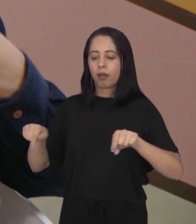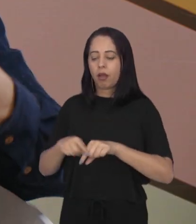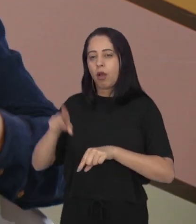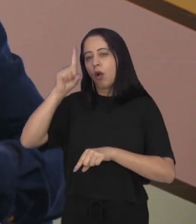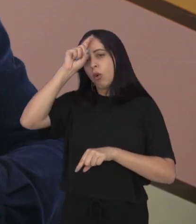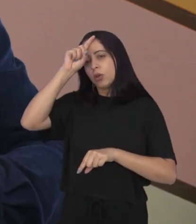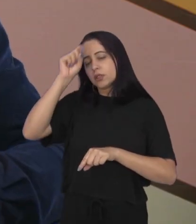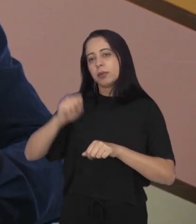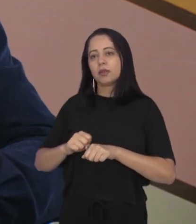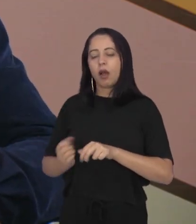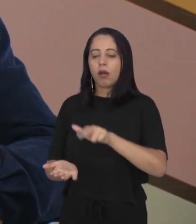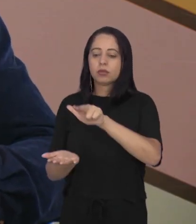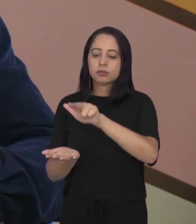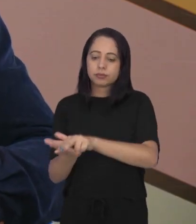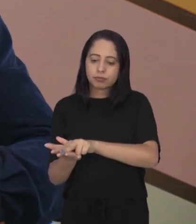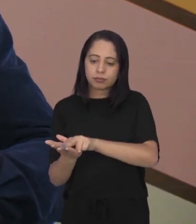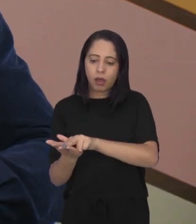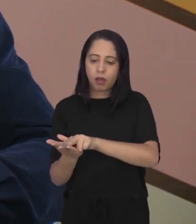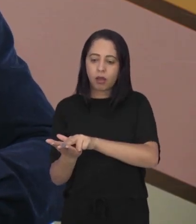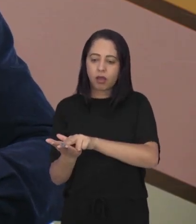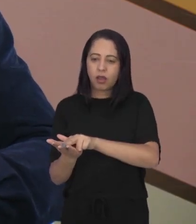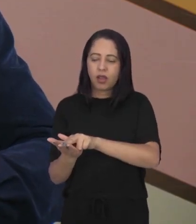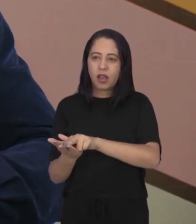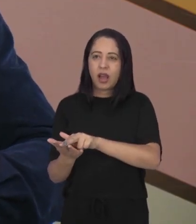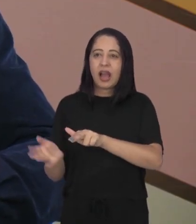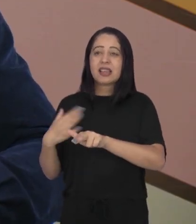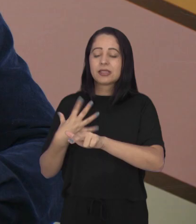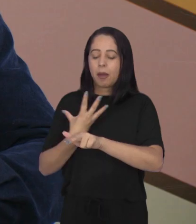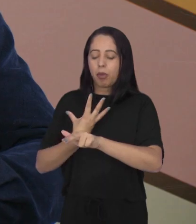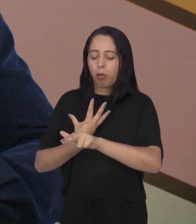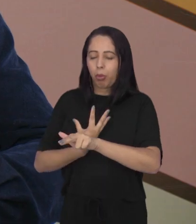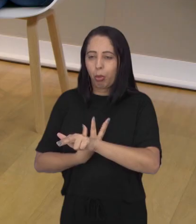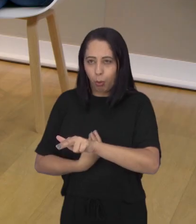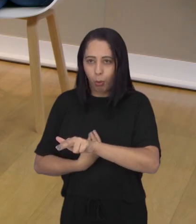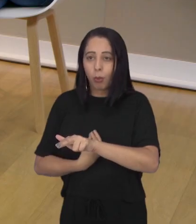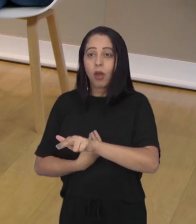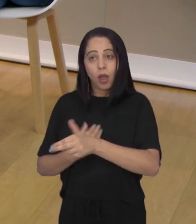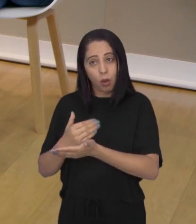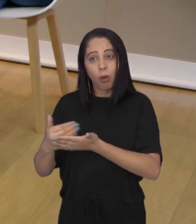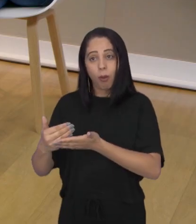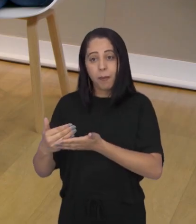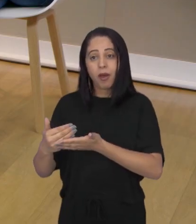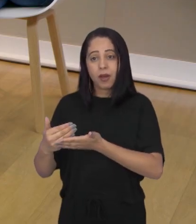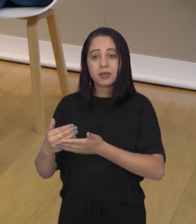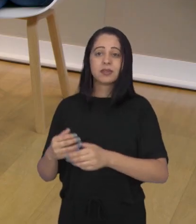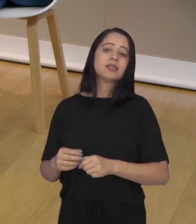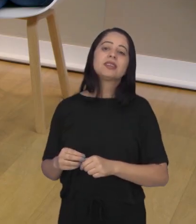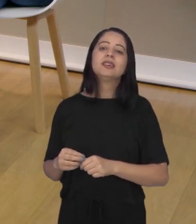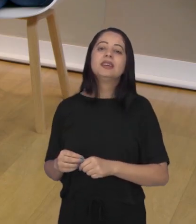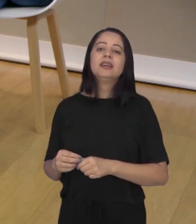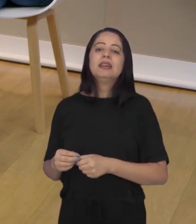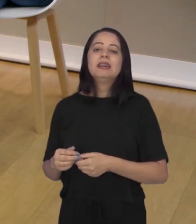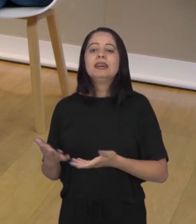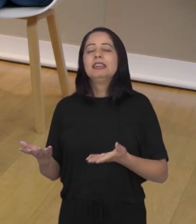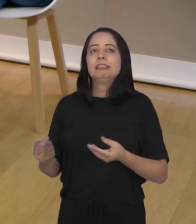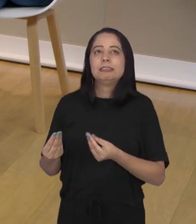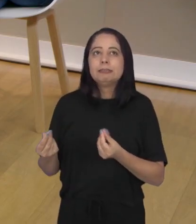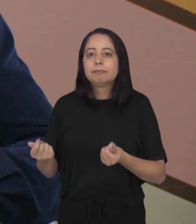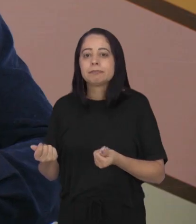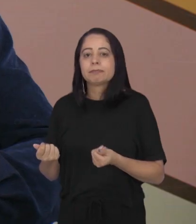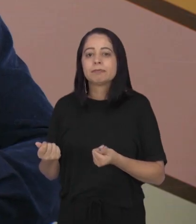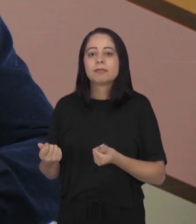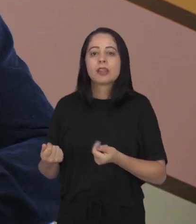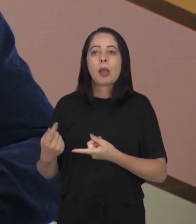que estão ali no hospital. Ele vai deixando a tua subjetividade de lado. Perde um pouco da identidade, a gente pode falar assim? Sim. Ele passa a se identificar